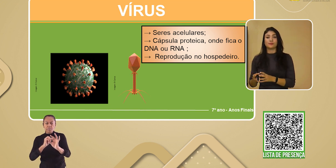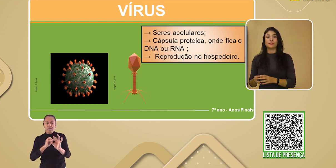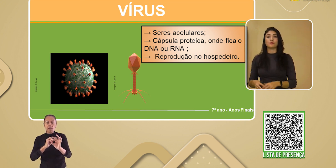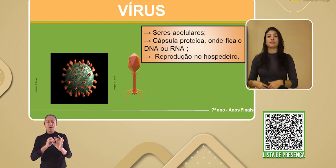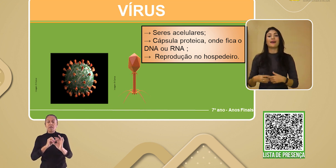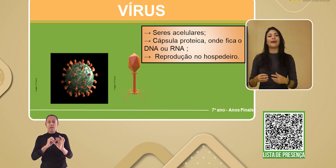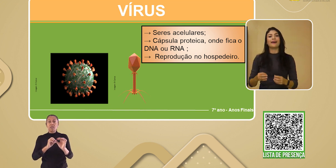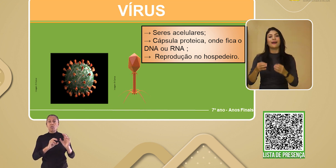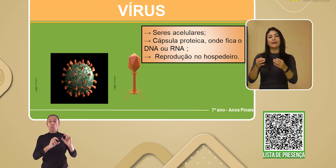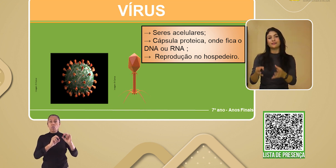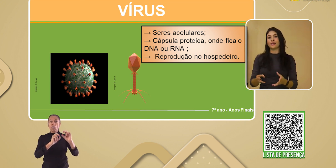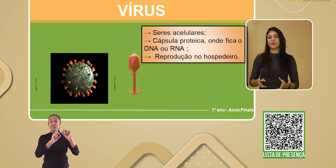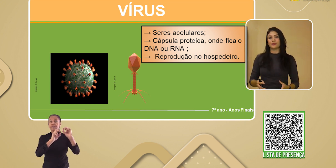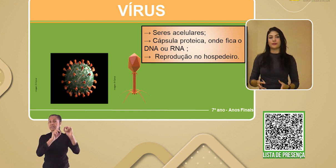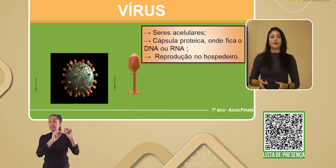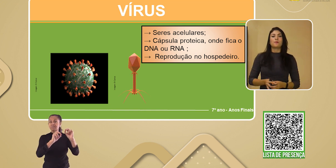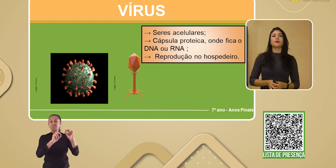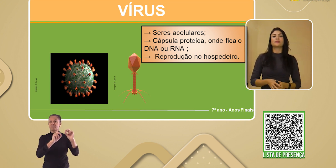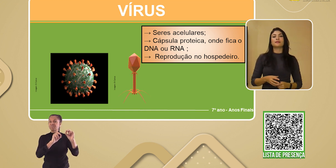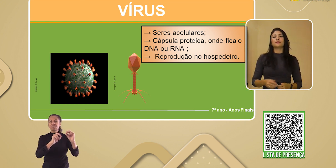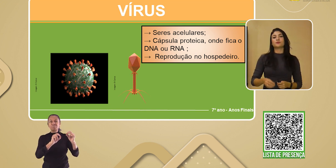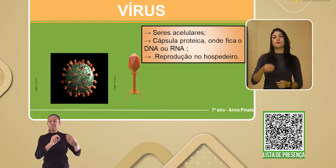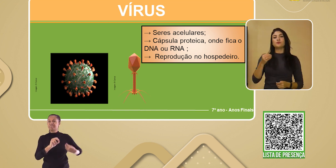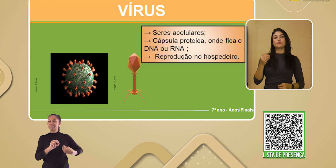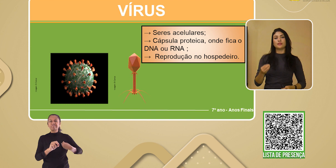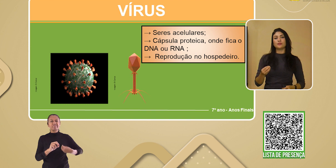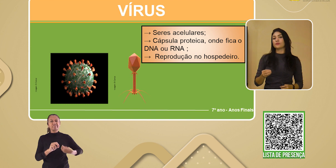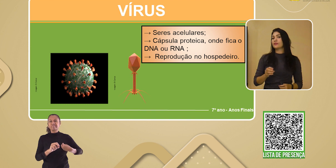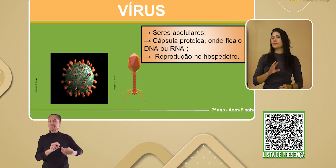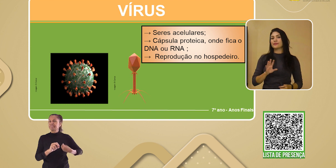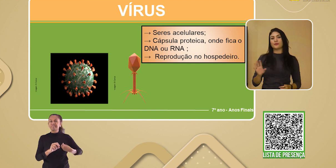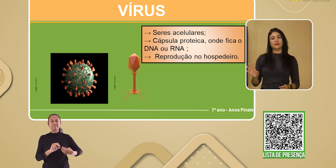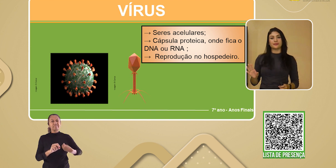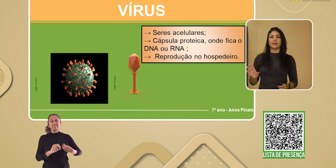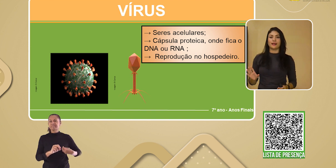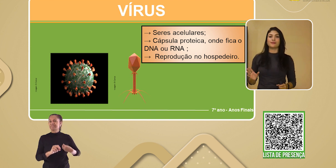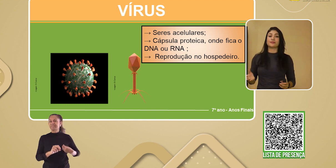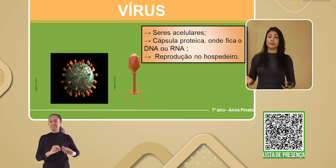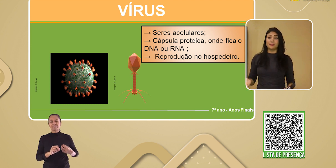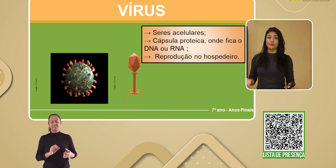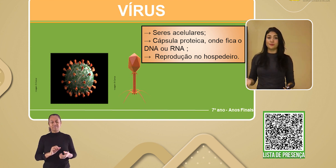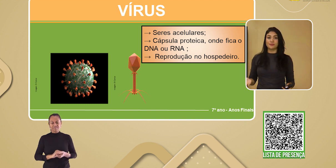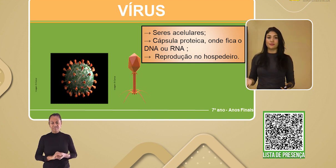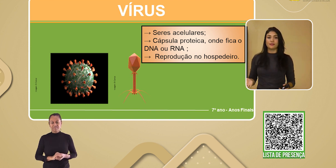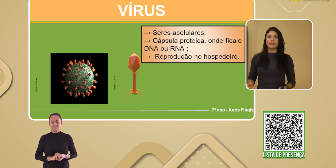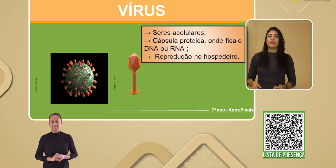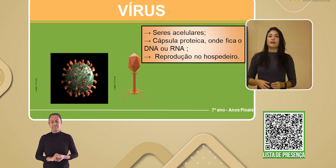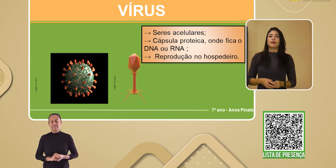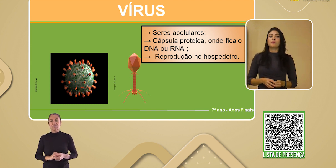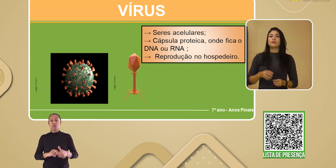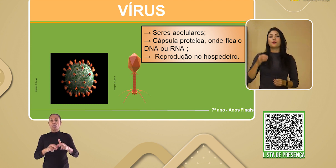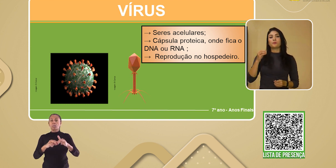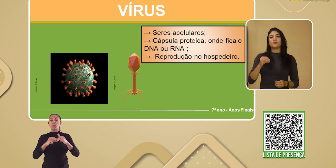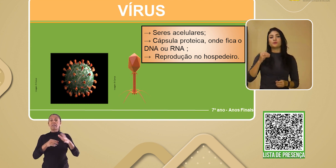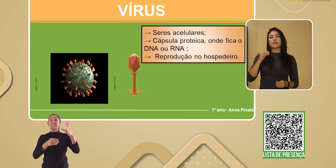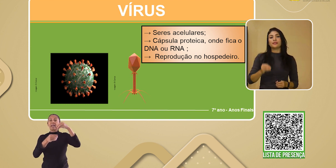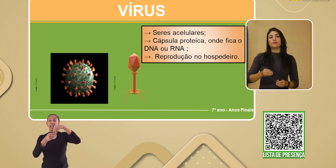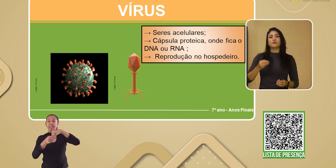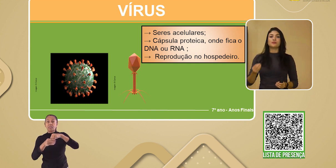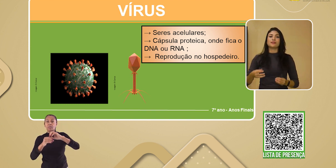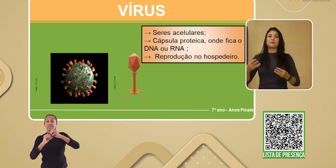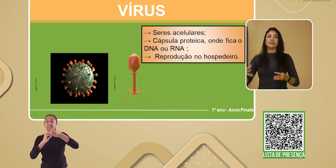dos seres vivos é a célula, portanto os vírus não são considerados seres vivos, por não